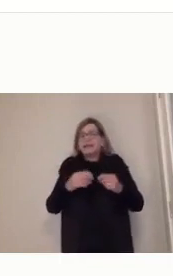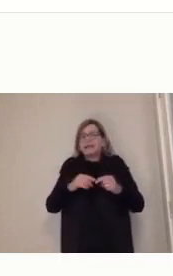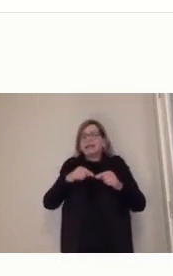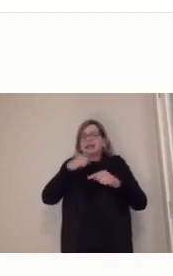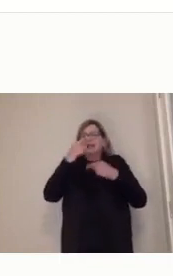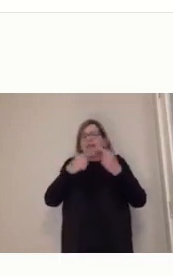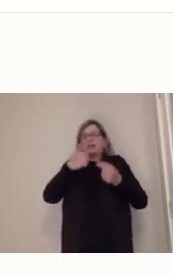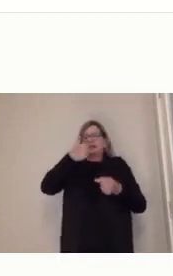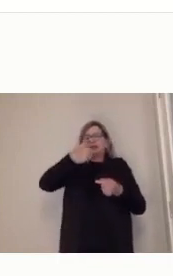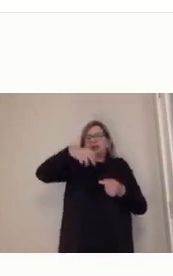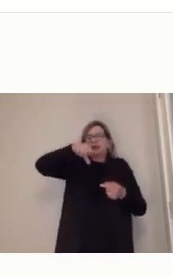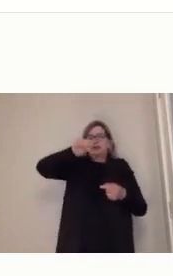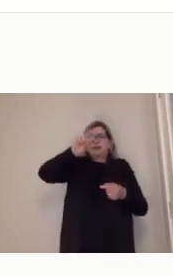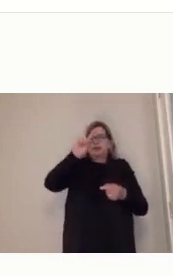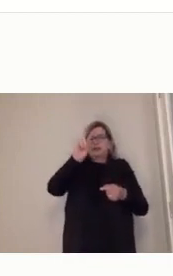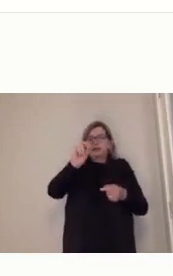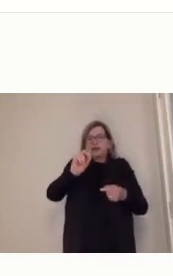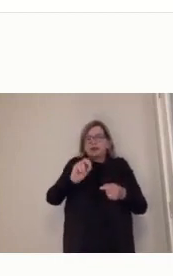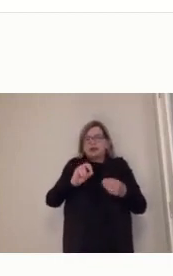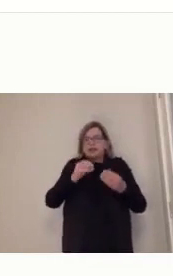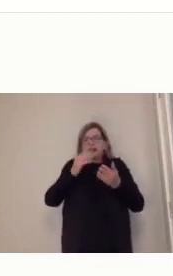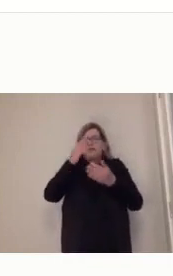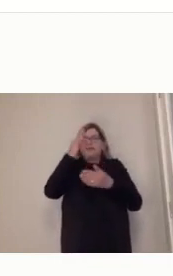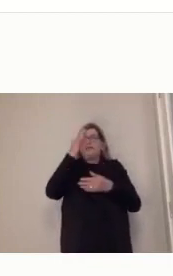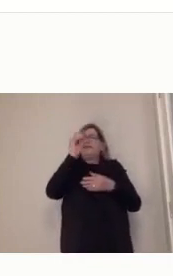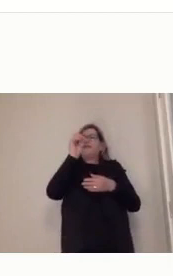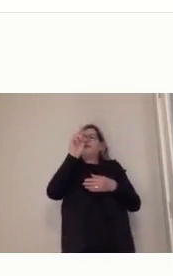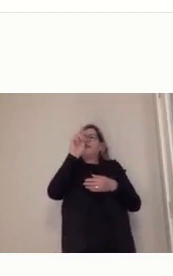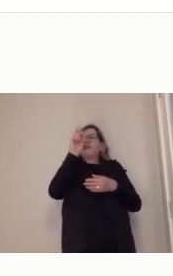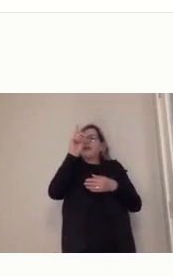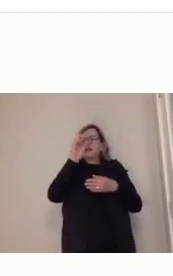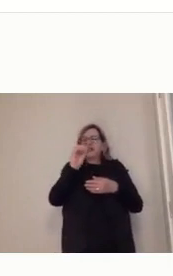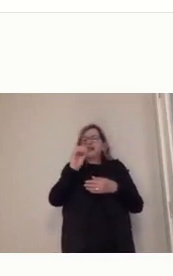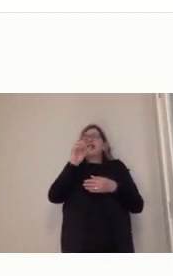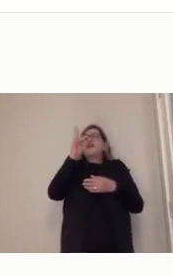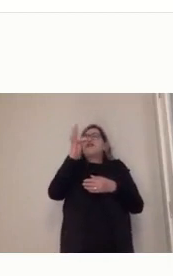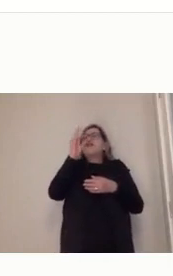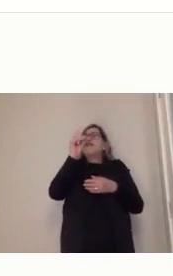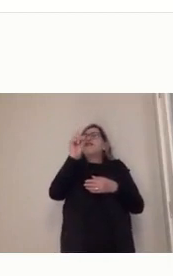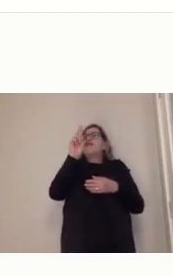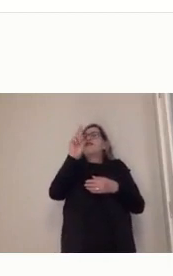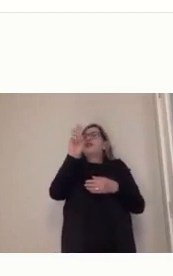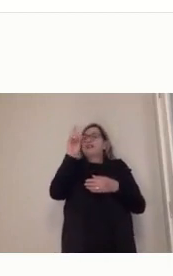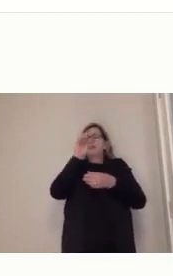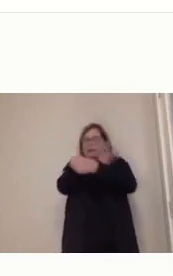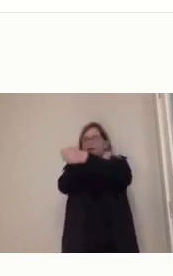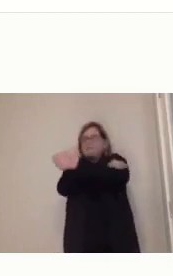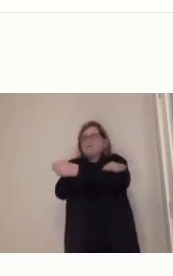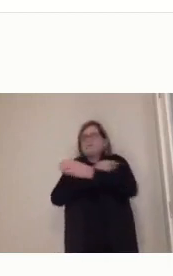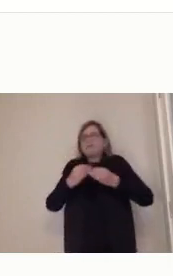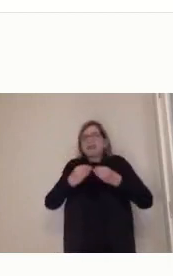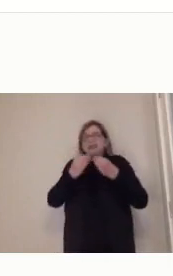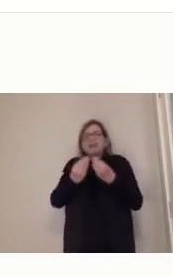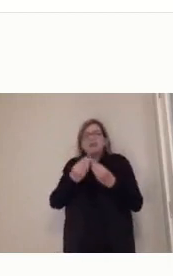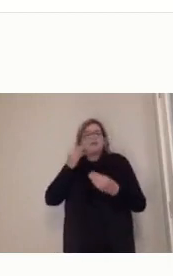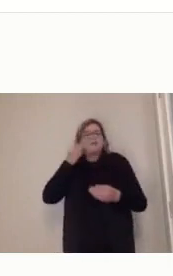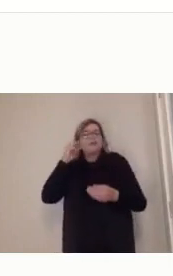vivenciar isso aqui no Brasil bastante, principalmente com a TV Cultura, né? Com a